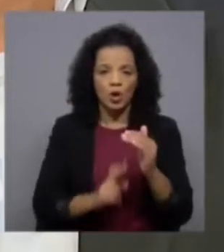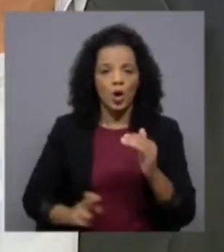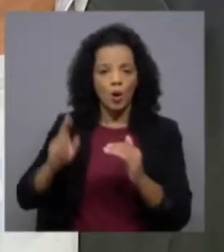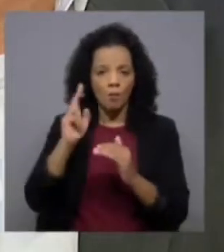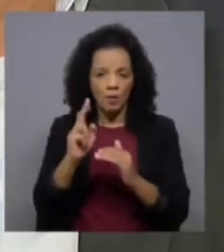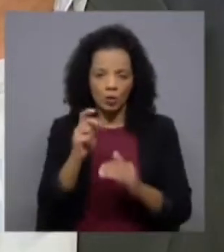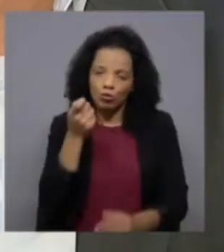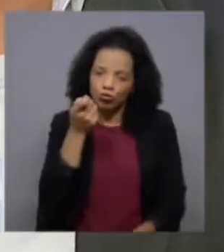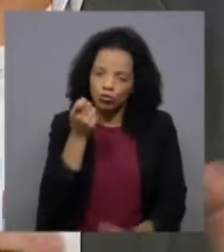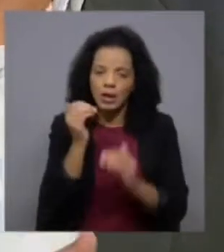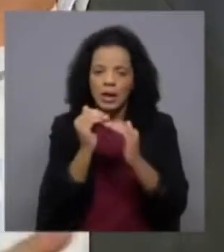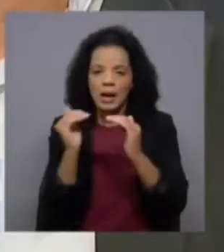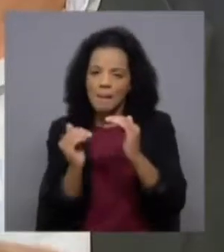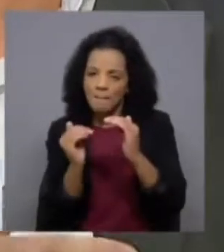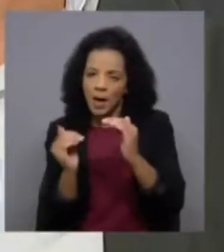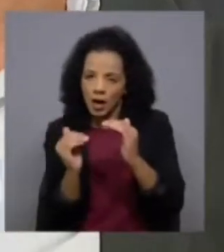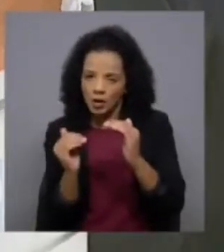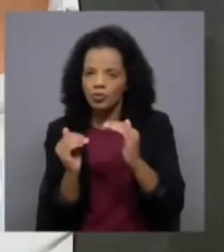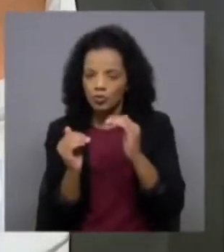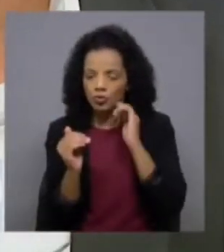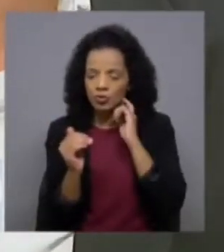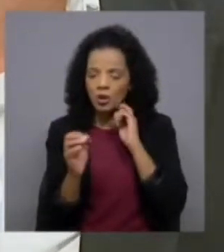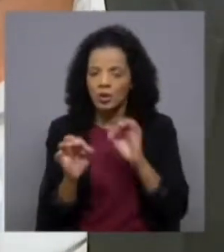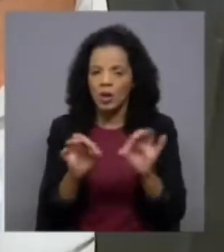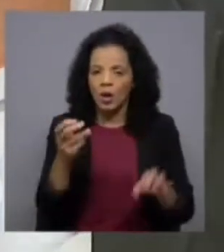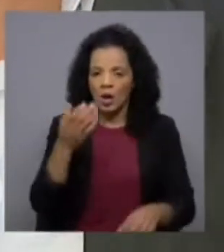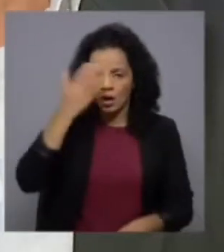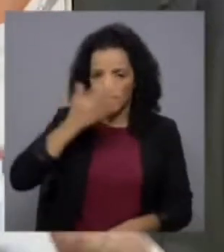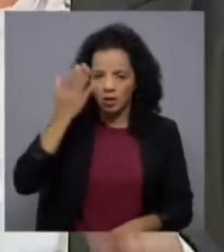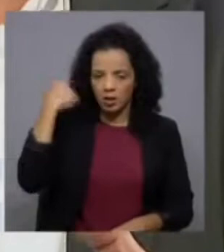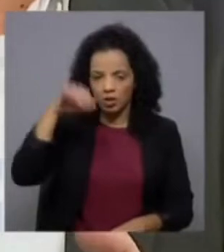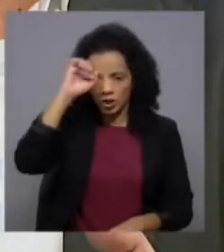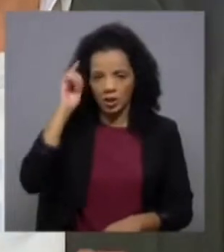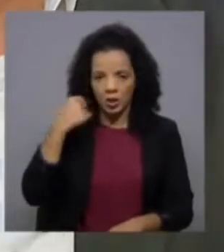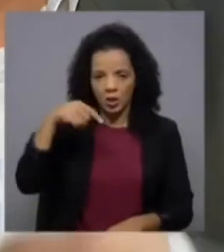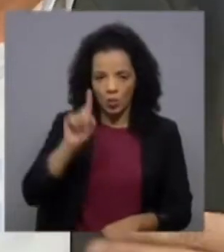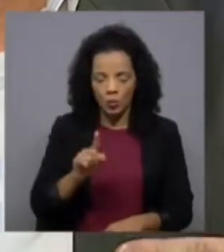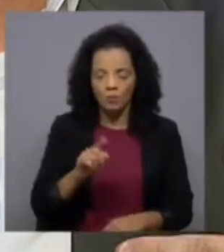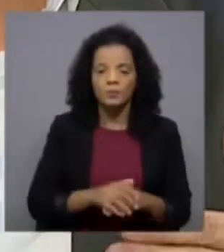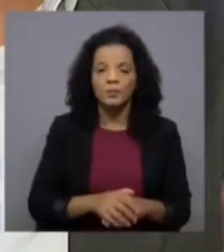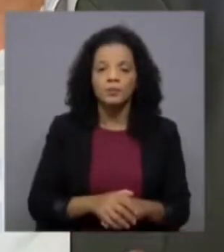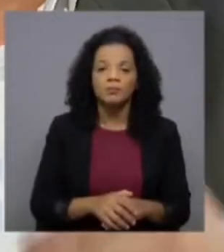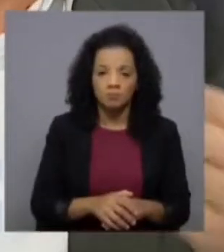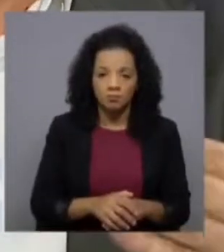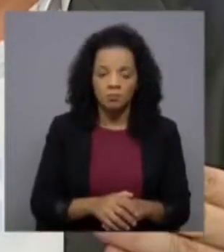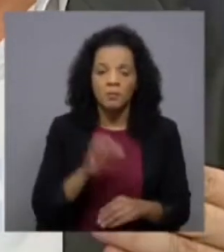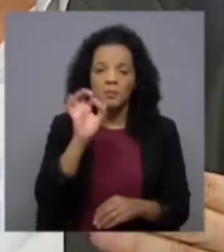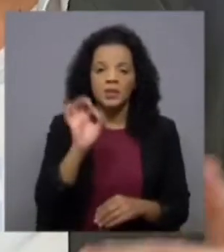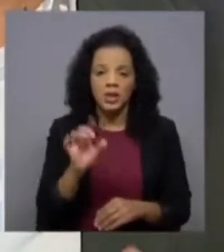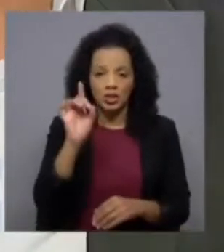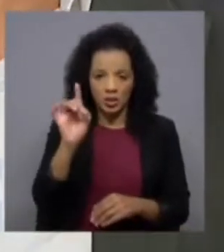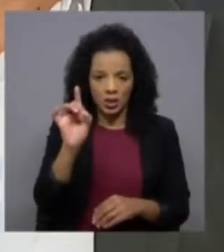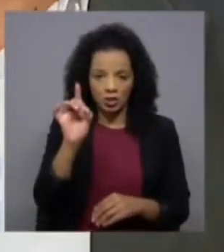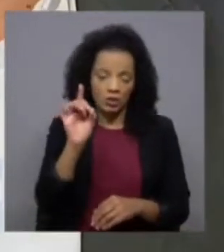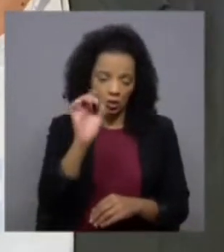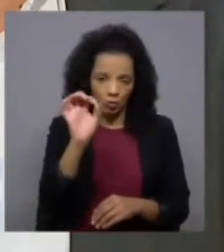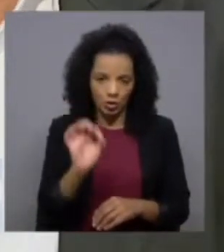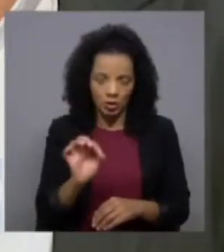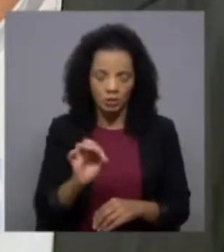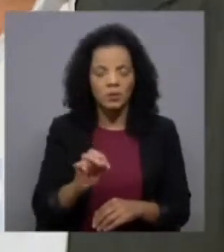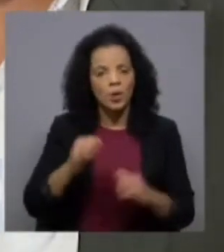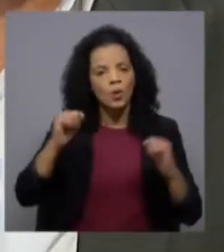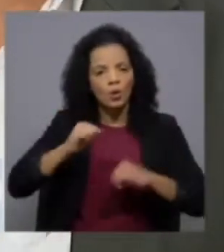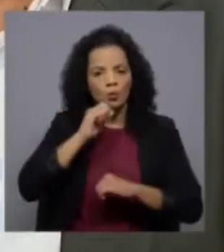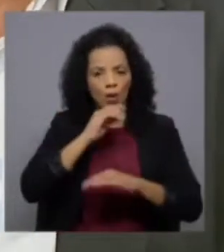aliás, é um pouco abaixo do aumento que ocorreu ainda há poucos dias a 1 de janeiro, de 6%. Mas eu concordo que é preciso ir mais longe e que poderia ser